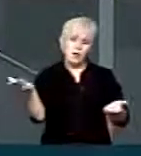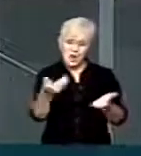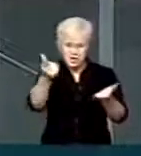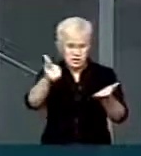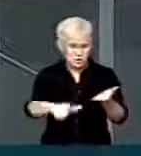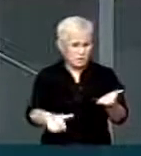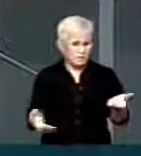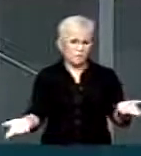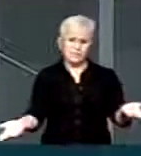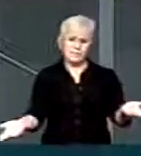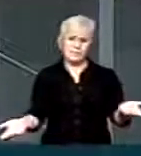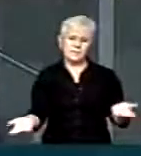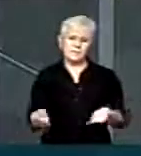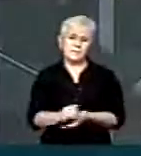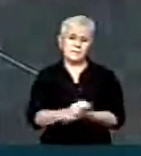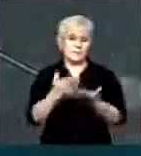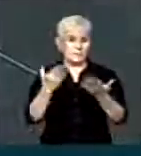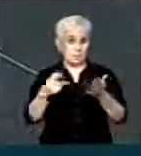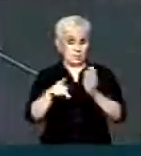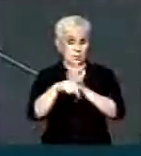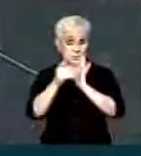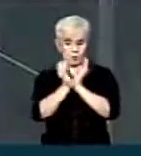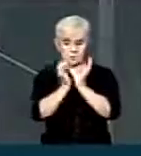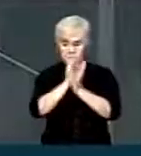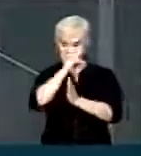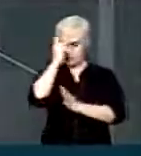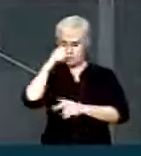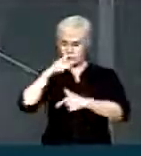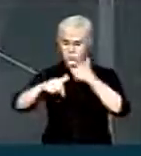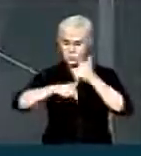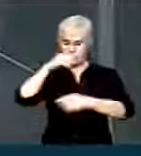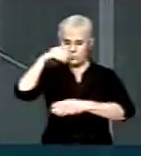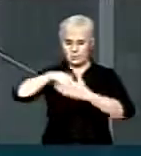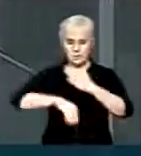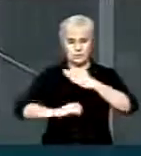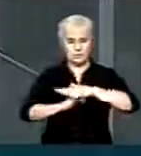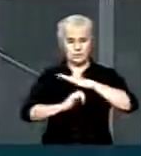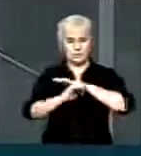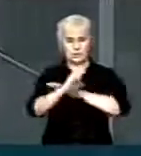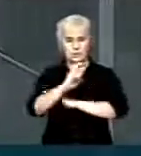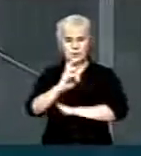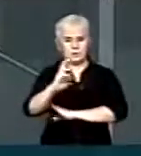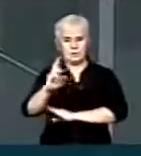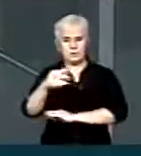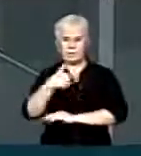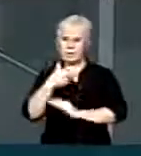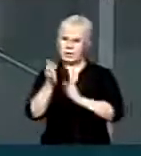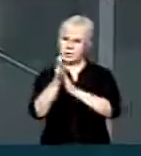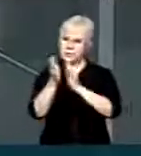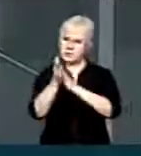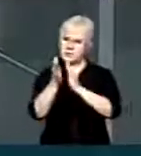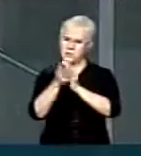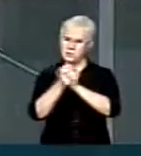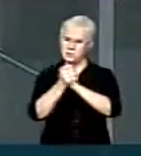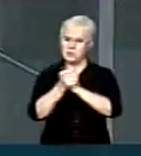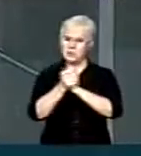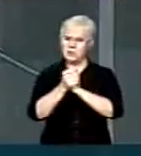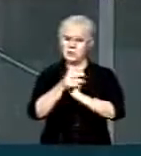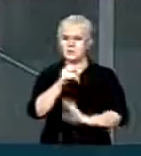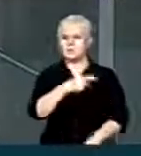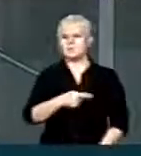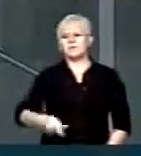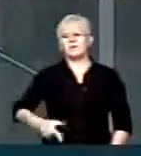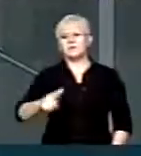Isso, os próprios funcionários da Petrobras E eu quero aqui fazer um elogio A Graça Foster, presidente da